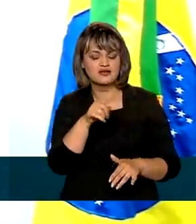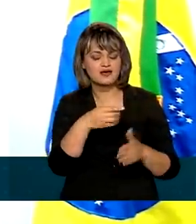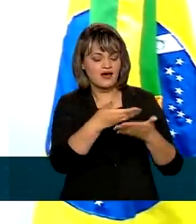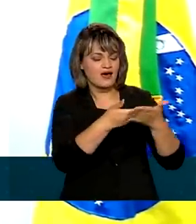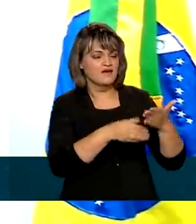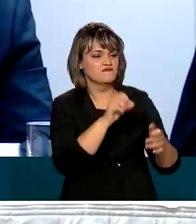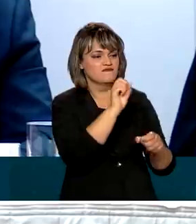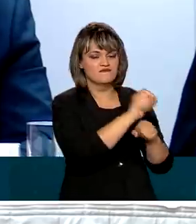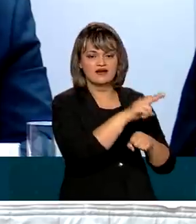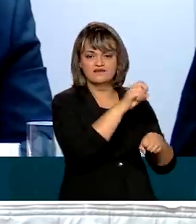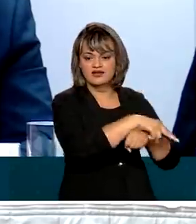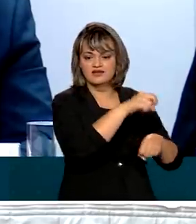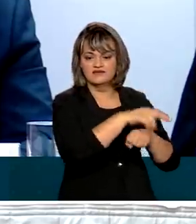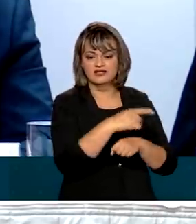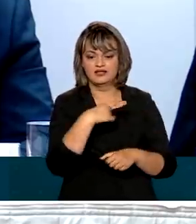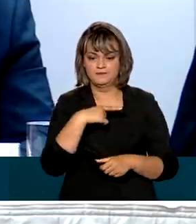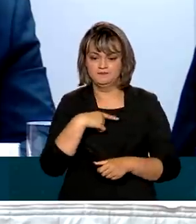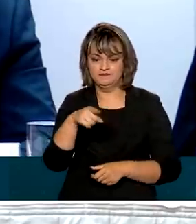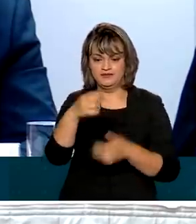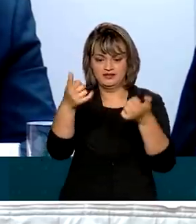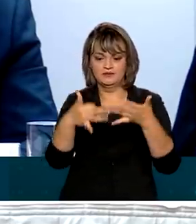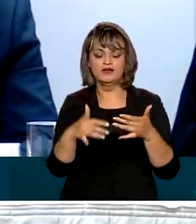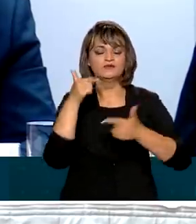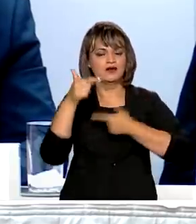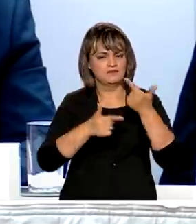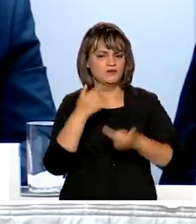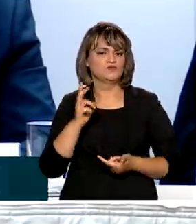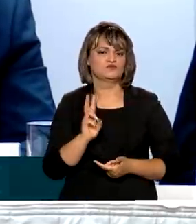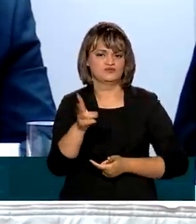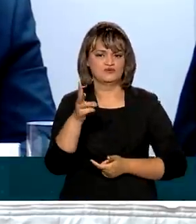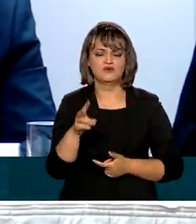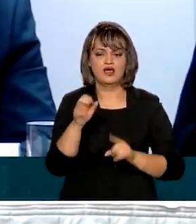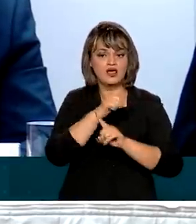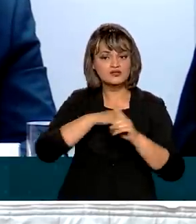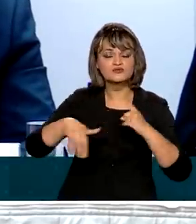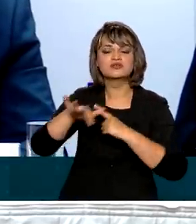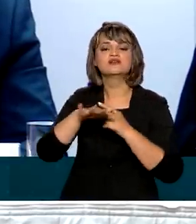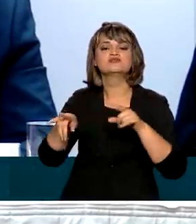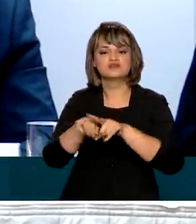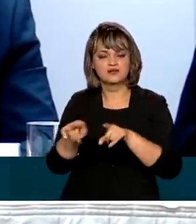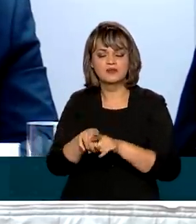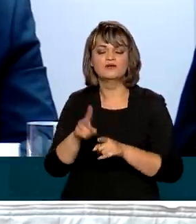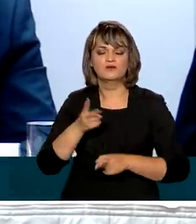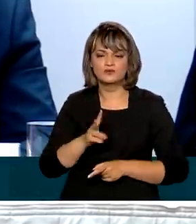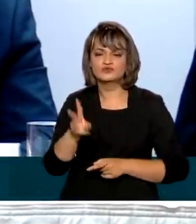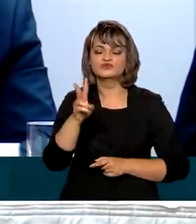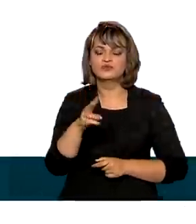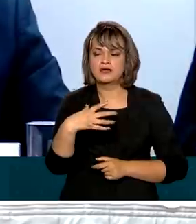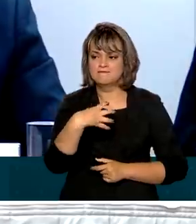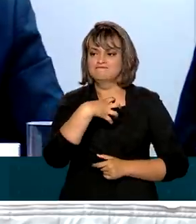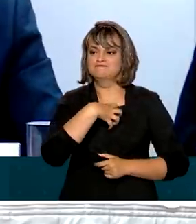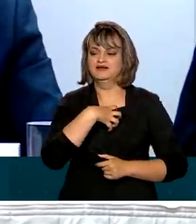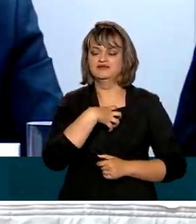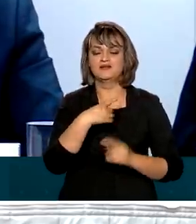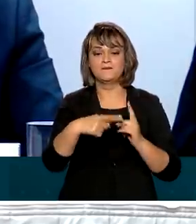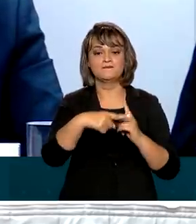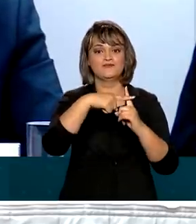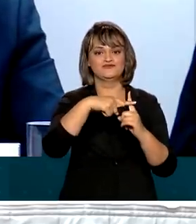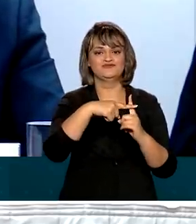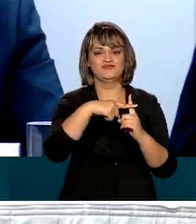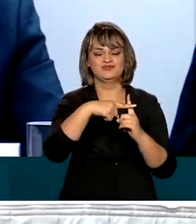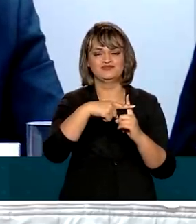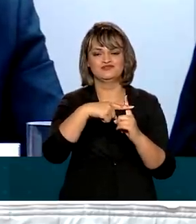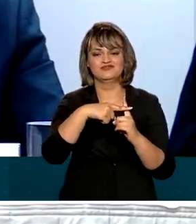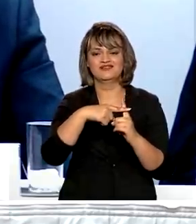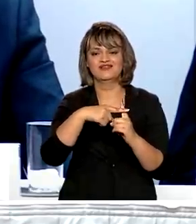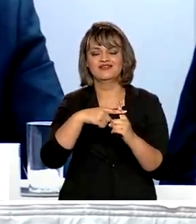preenchimento de vagas. Nosso trabalho continua e a sociedade também vai continuar sendo impactada positivamente